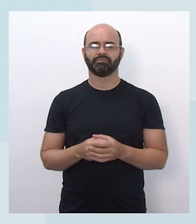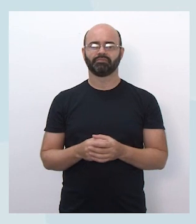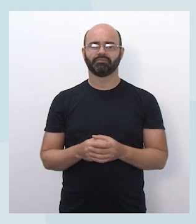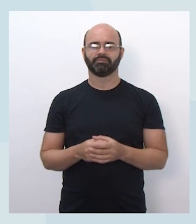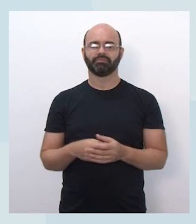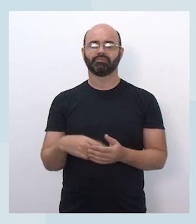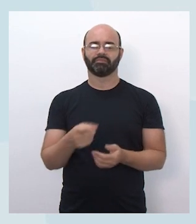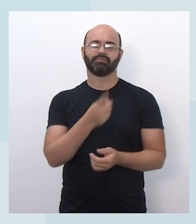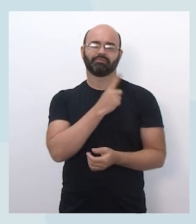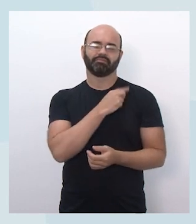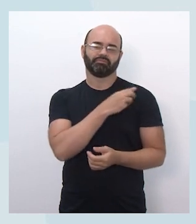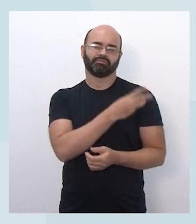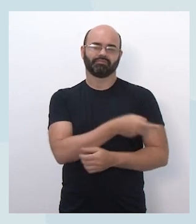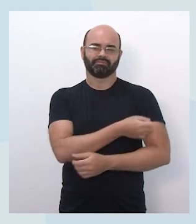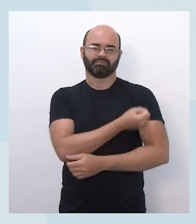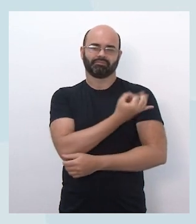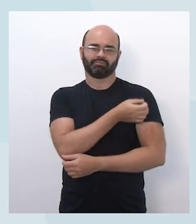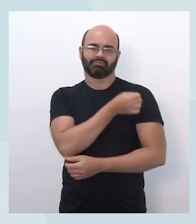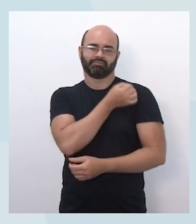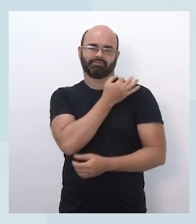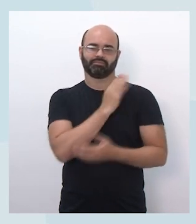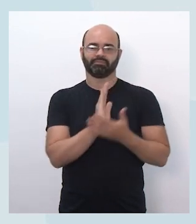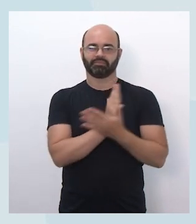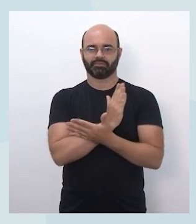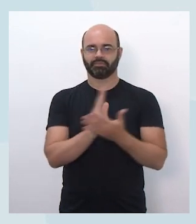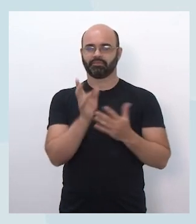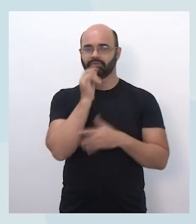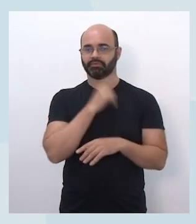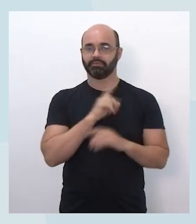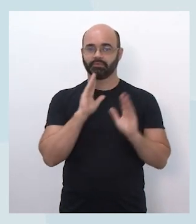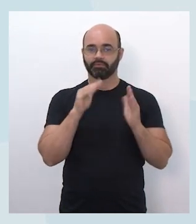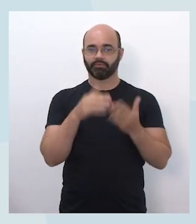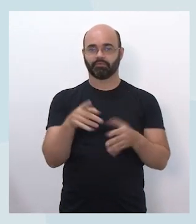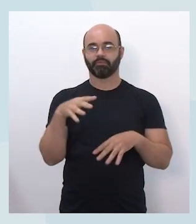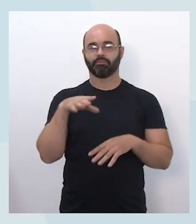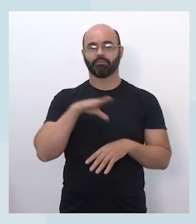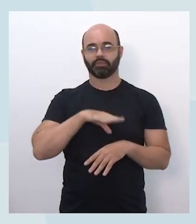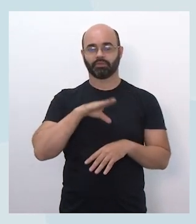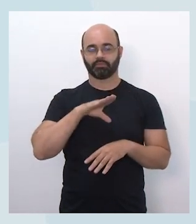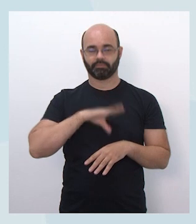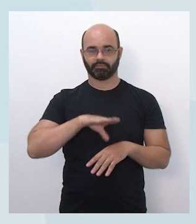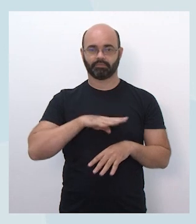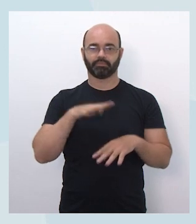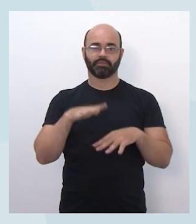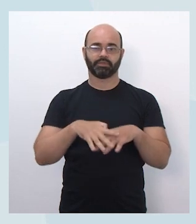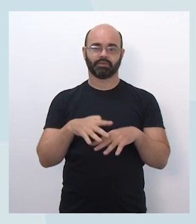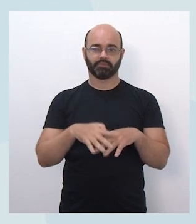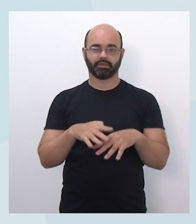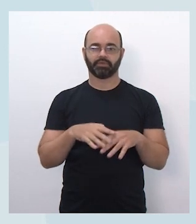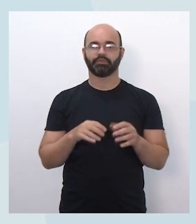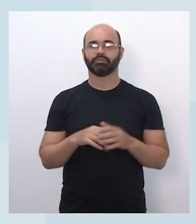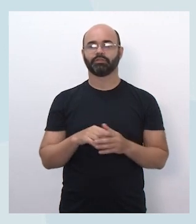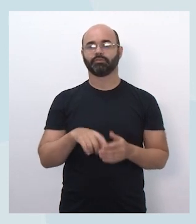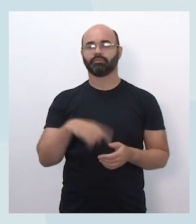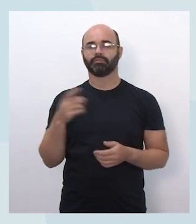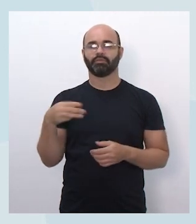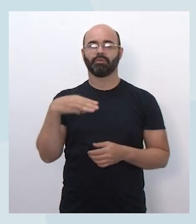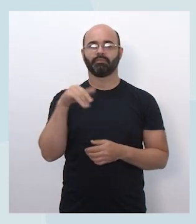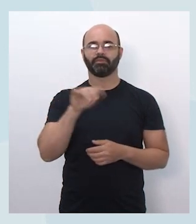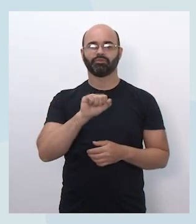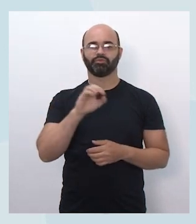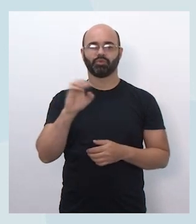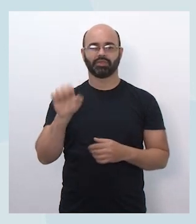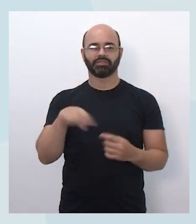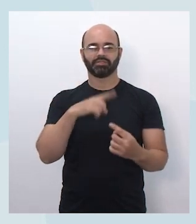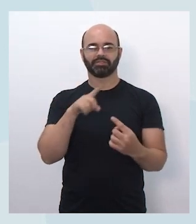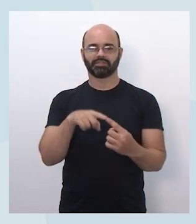recuperar e aprofundar conhecimentos de português e matemática. Nós temos as missões, que são um pilar super importante para a